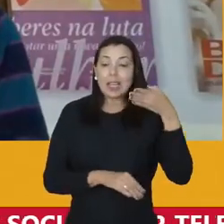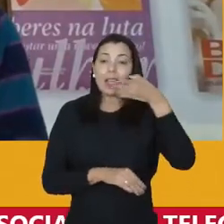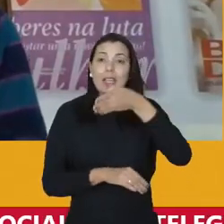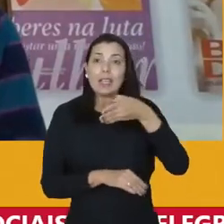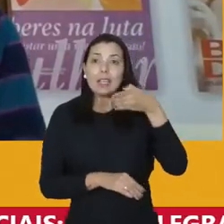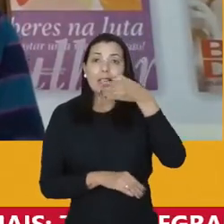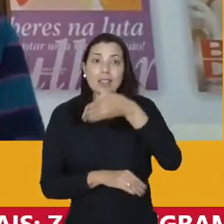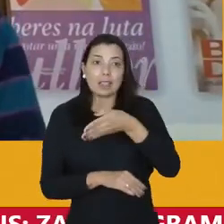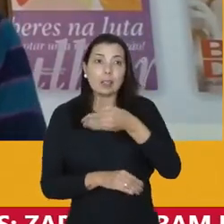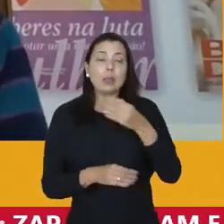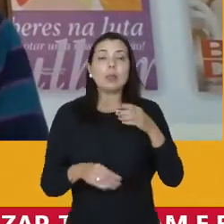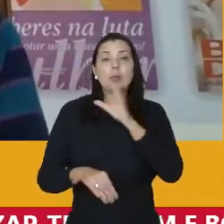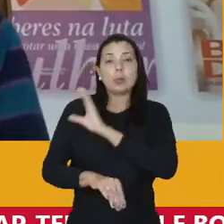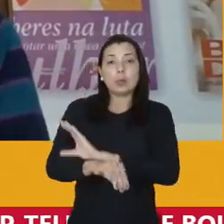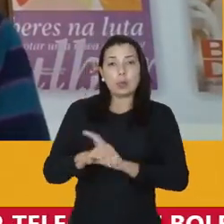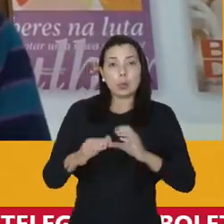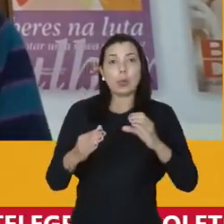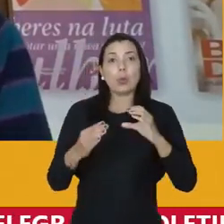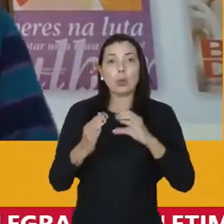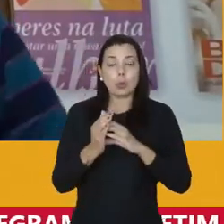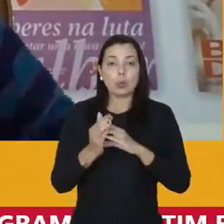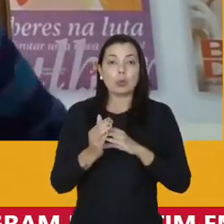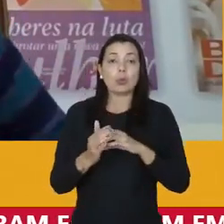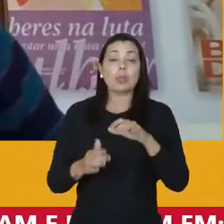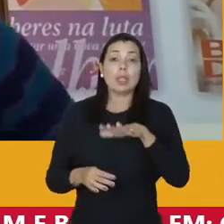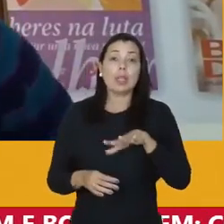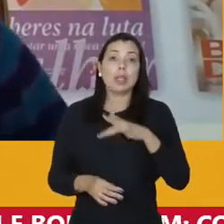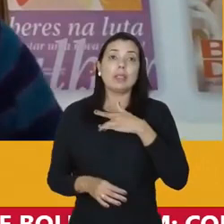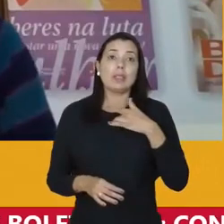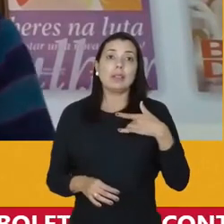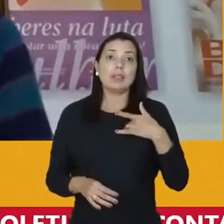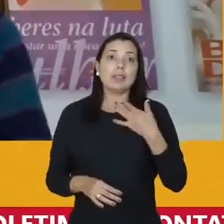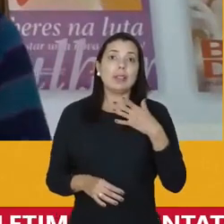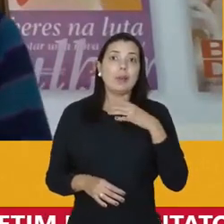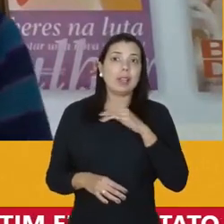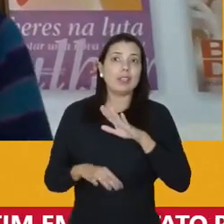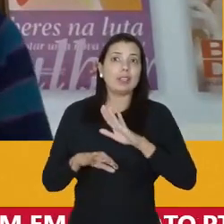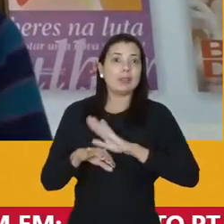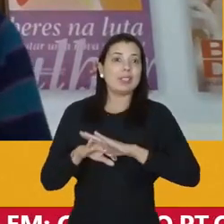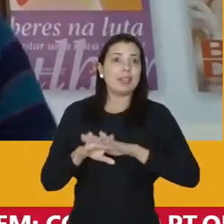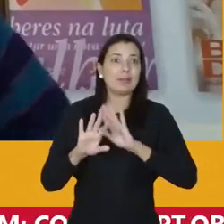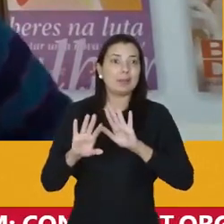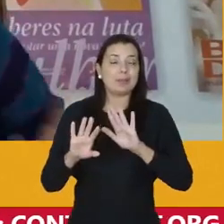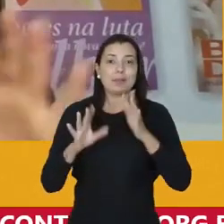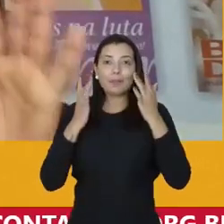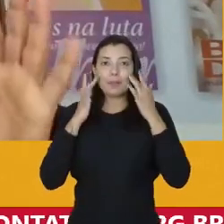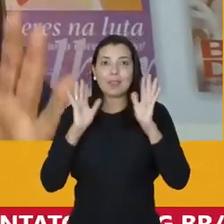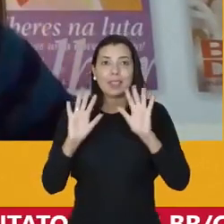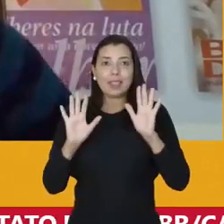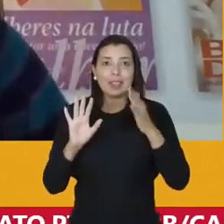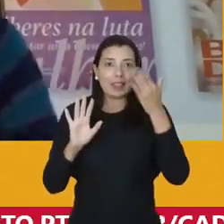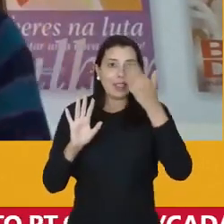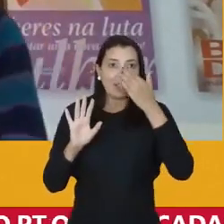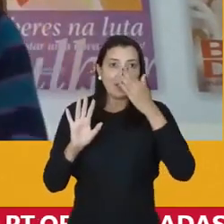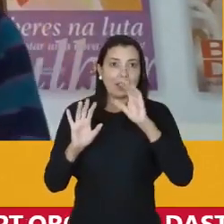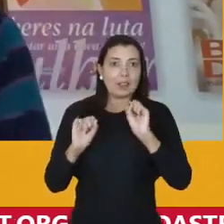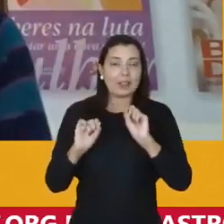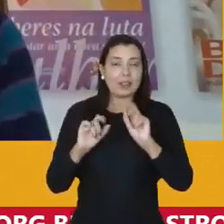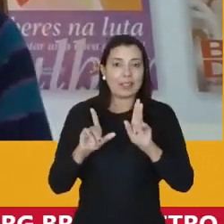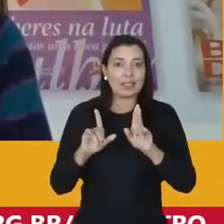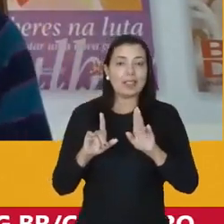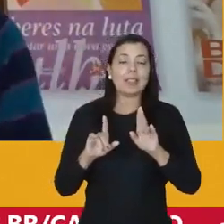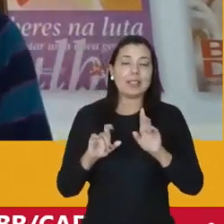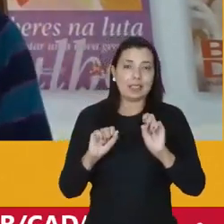ao concurso público da cidade de Niterói na área de saúde. Eu acho que estourei meu tempo, não sei se eu não estava olhando aqui para prestar atenção,